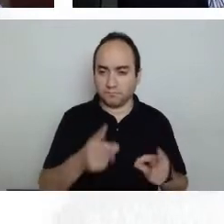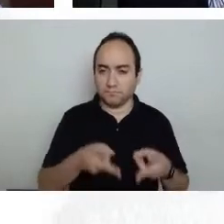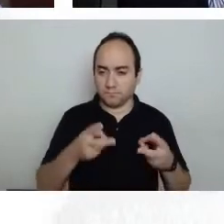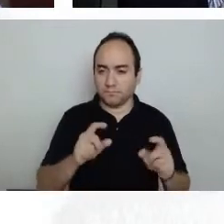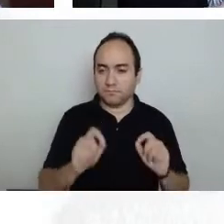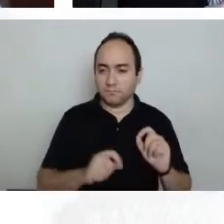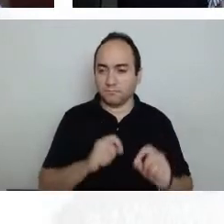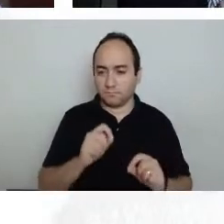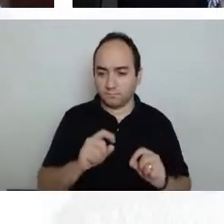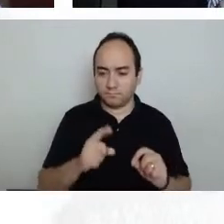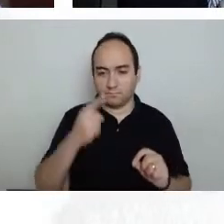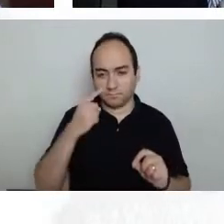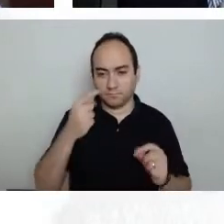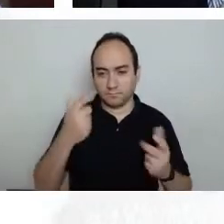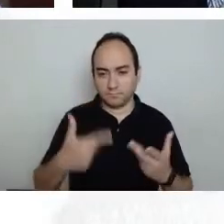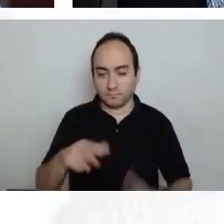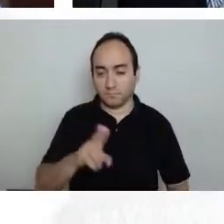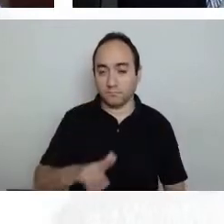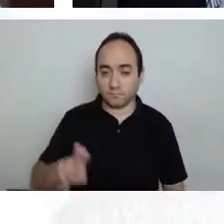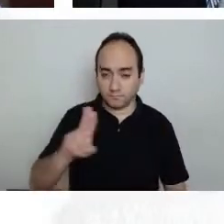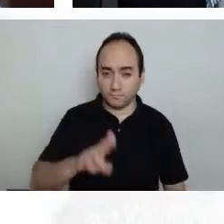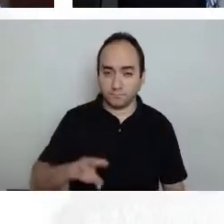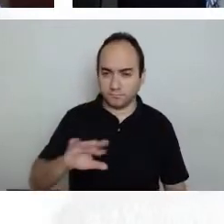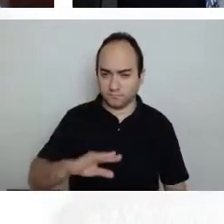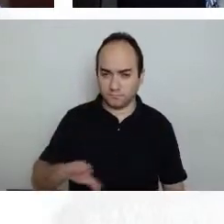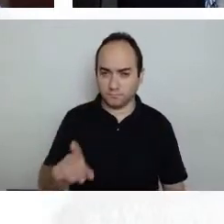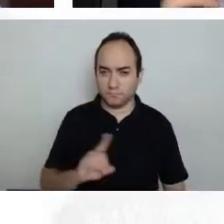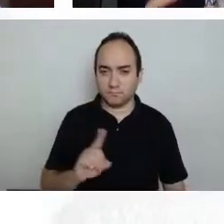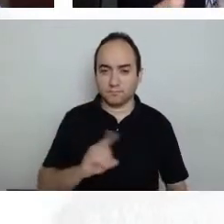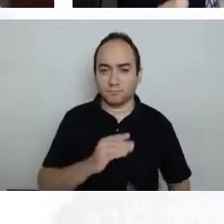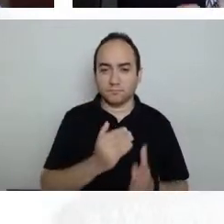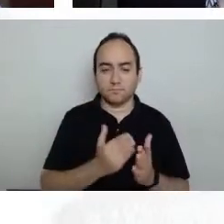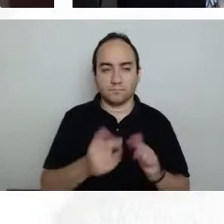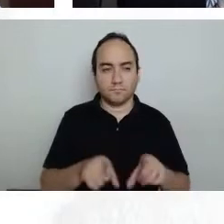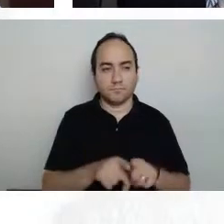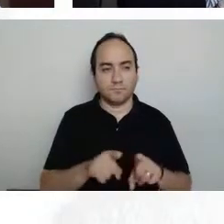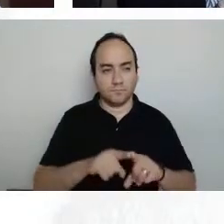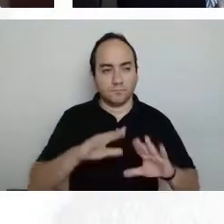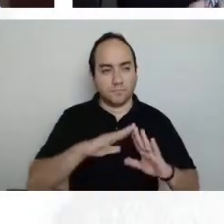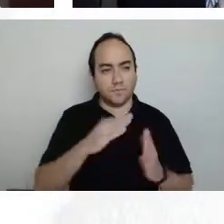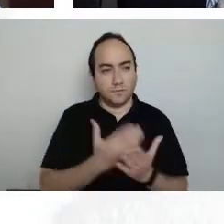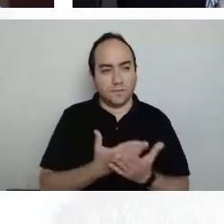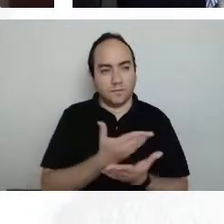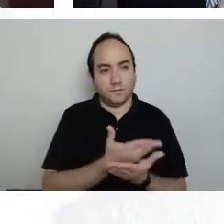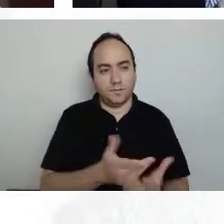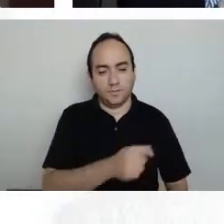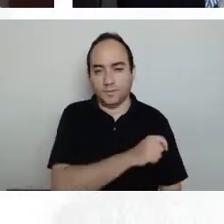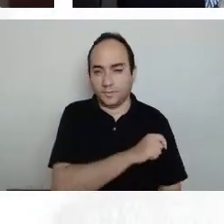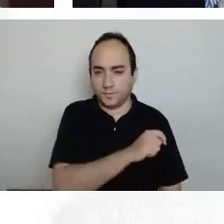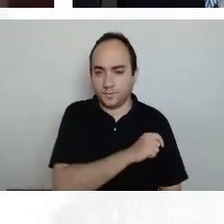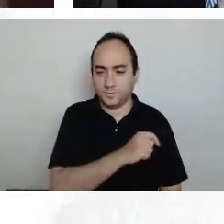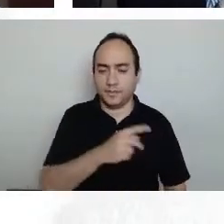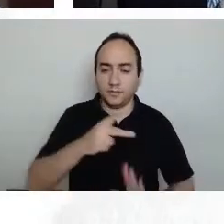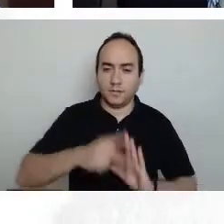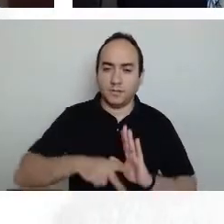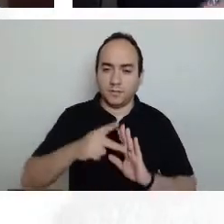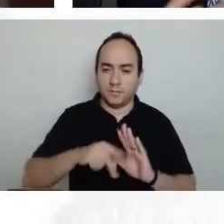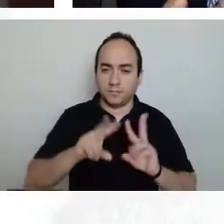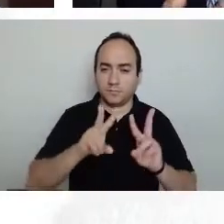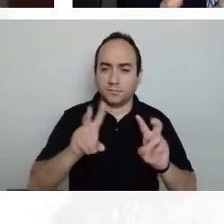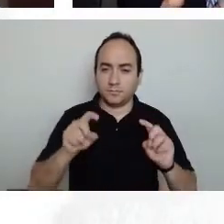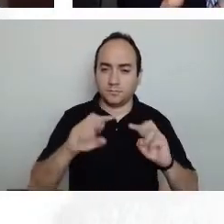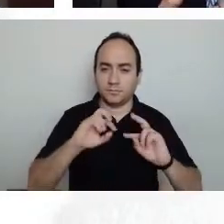universidade, mas também os alunos do ensino médio, que os projetos voltados para as temáticas dos direitos humanos têm